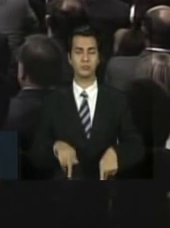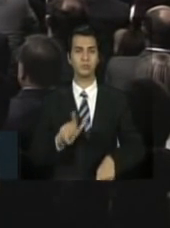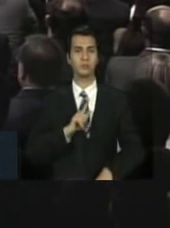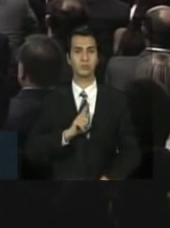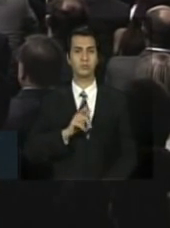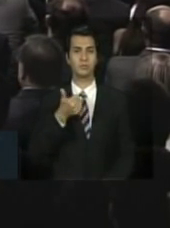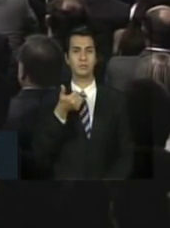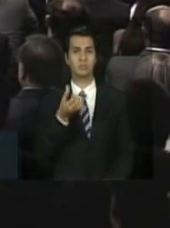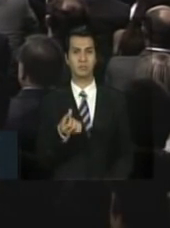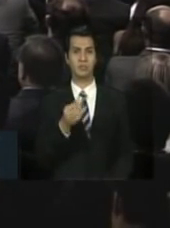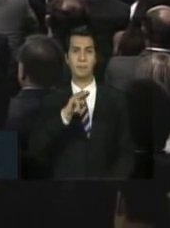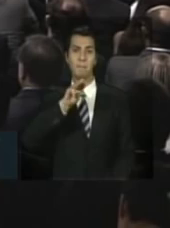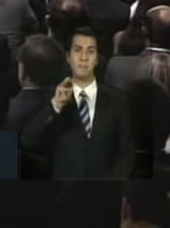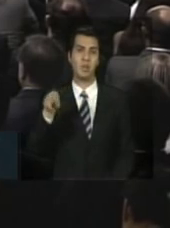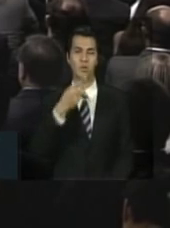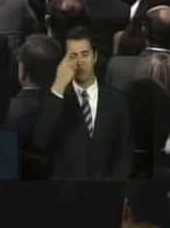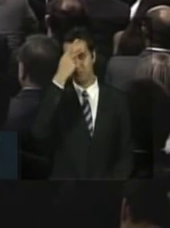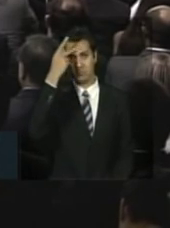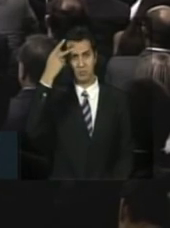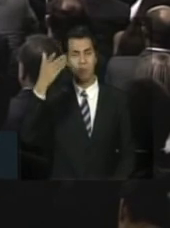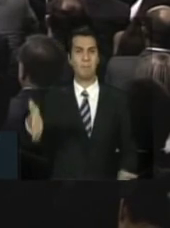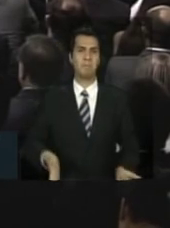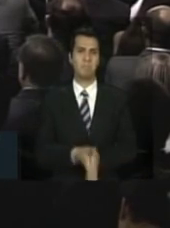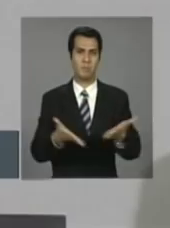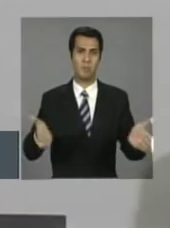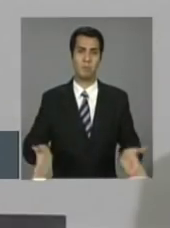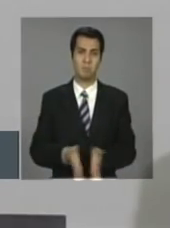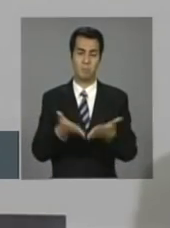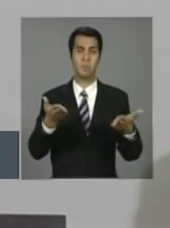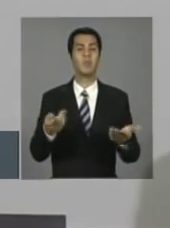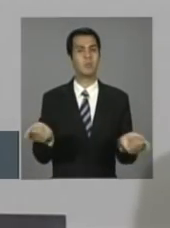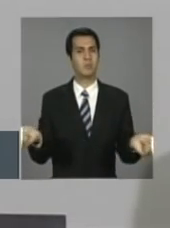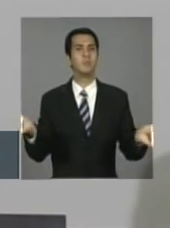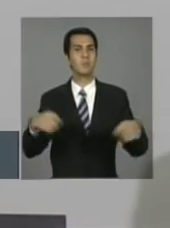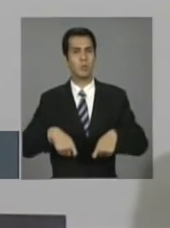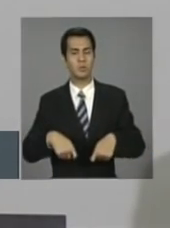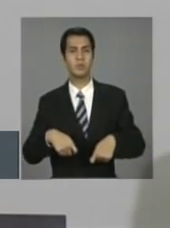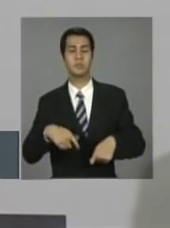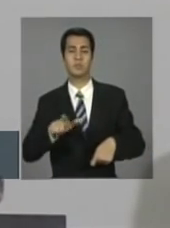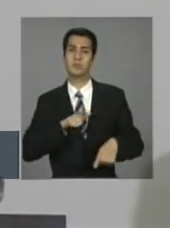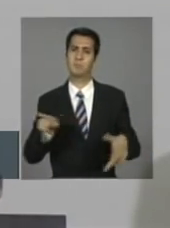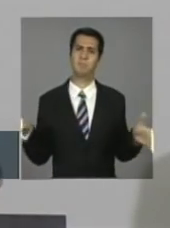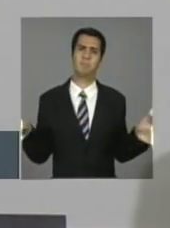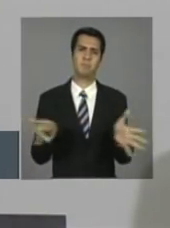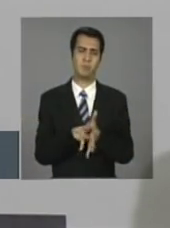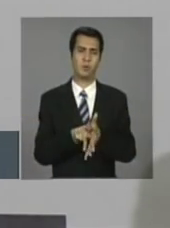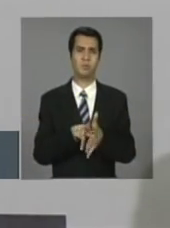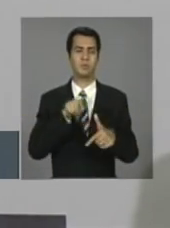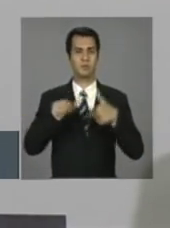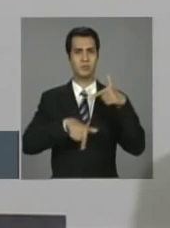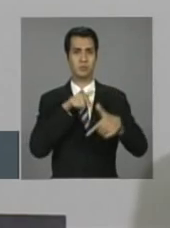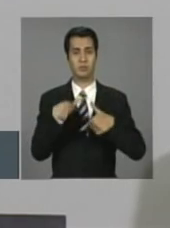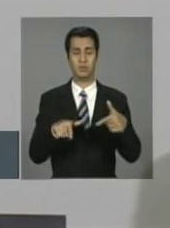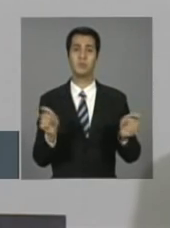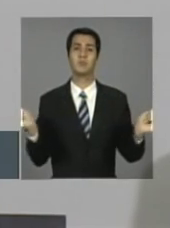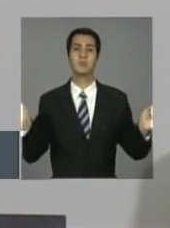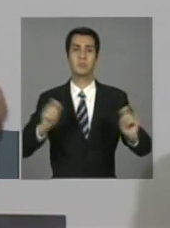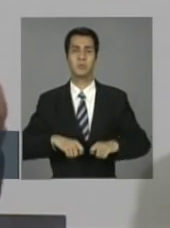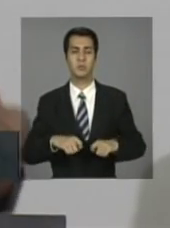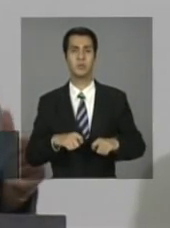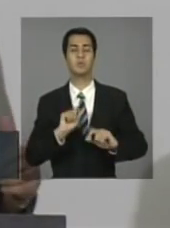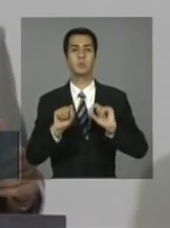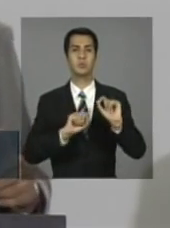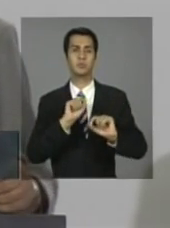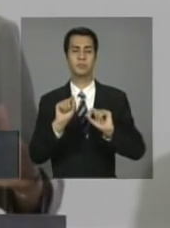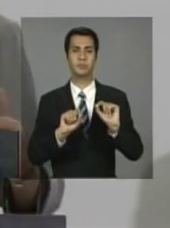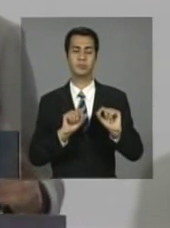16 milhões extremamente pobres podem ter no seu próprio negócio uma das saídas da